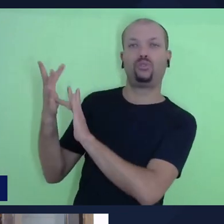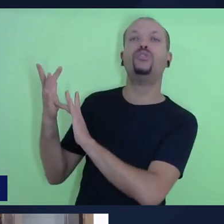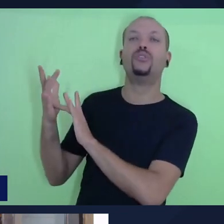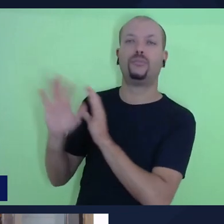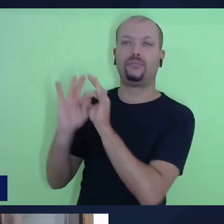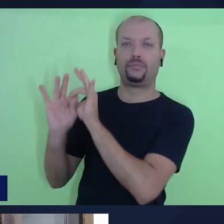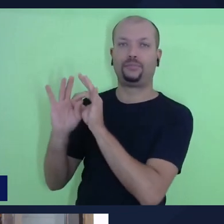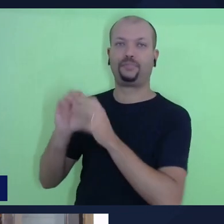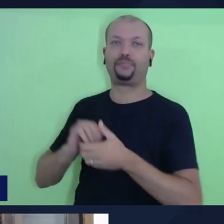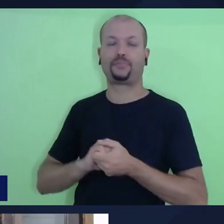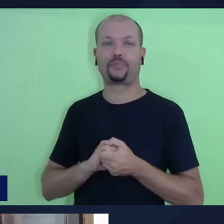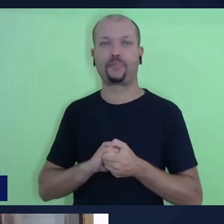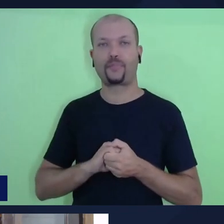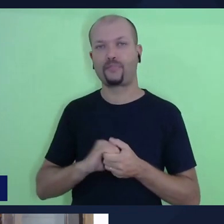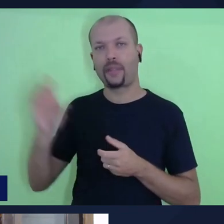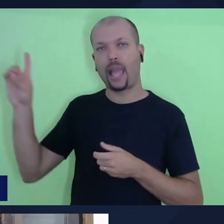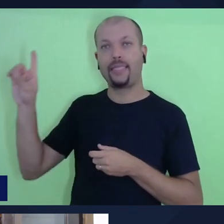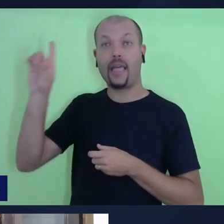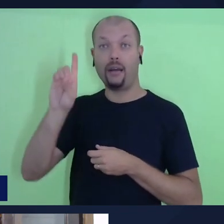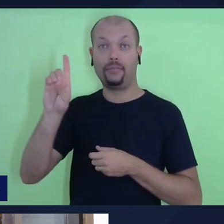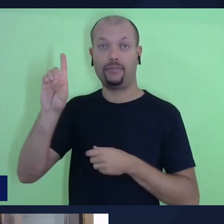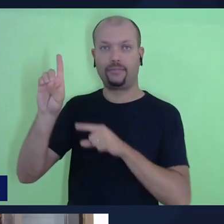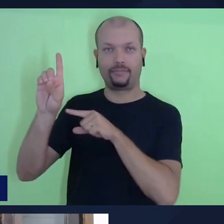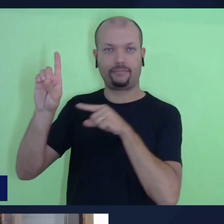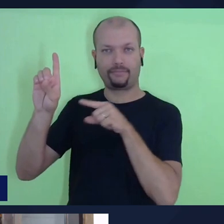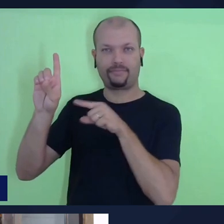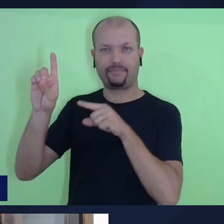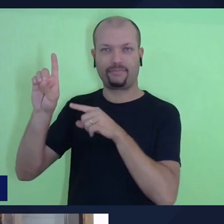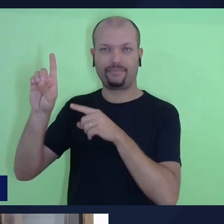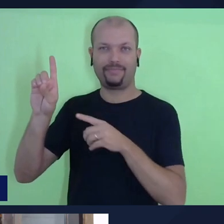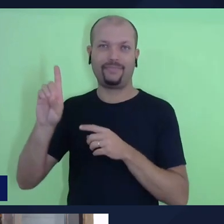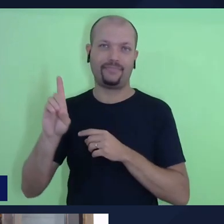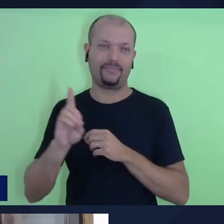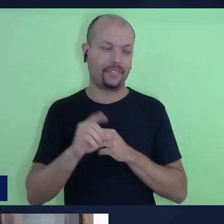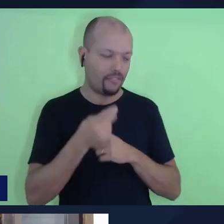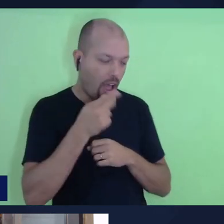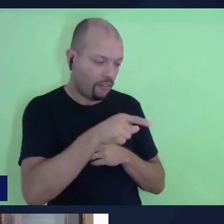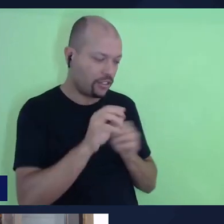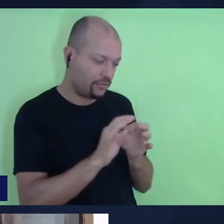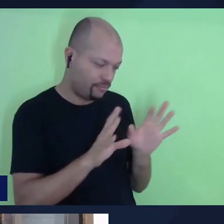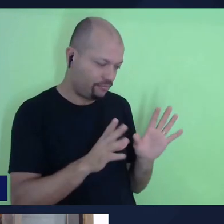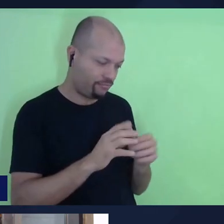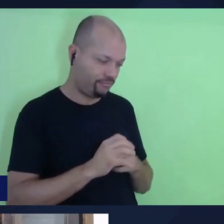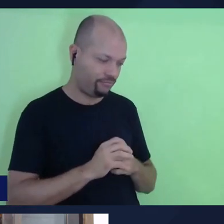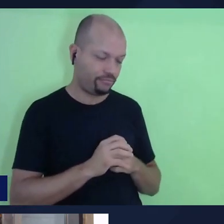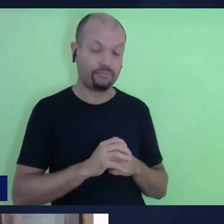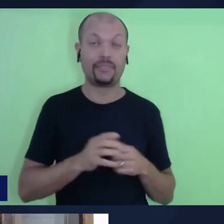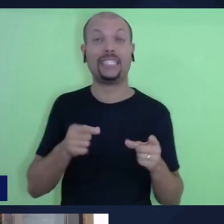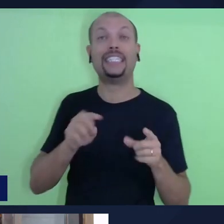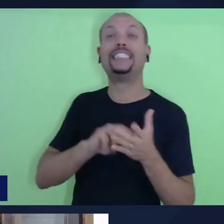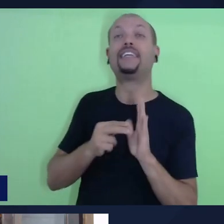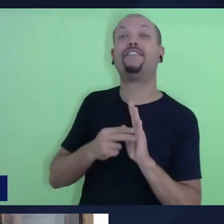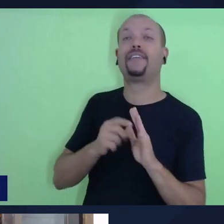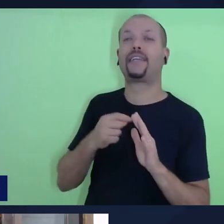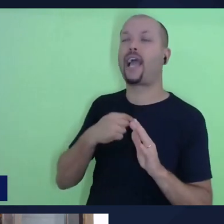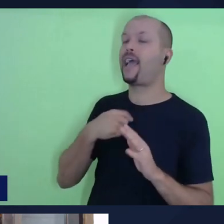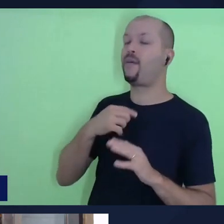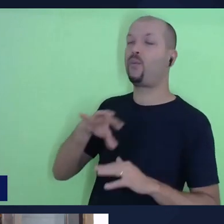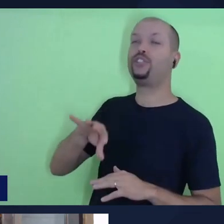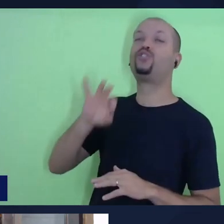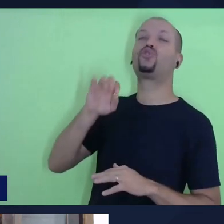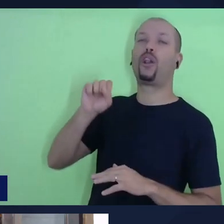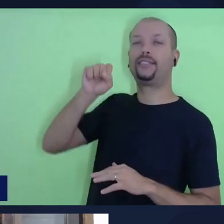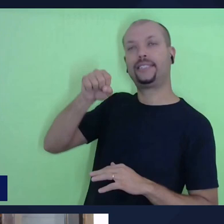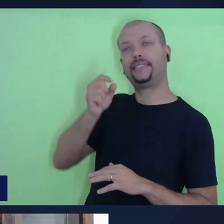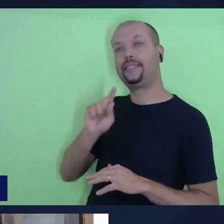Quando Deus, ele nos permite devolver, ele nos permite tomar parte, com uma parte daquilo que ele